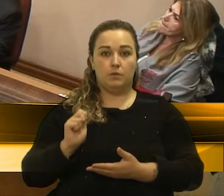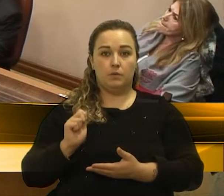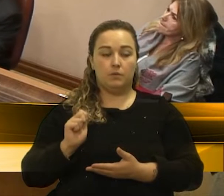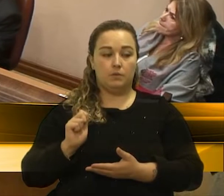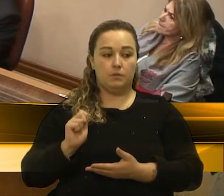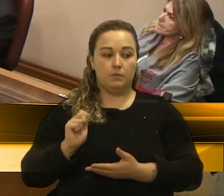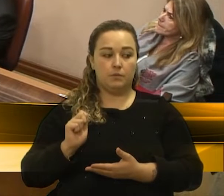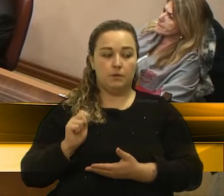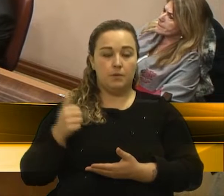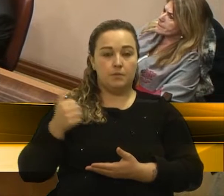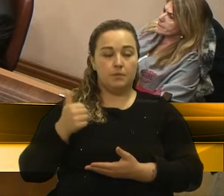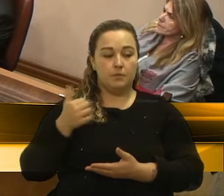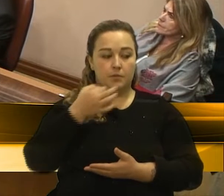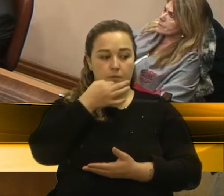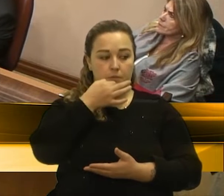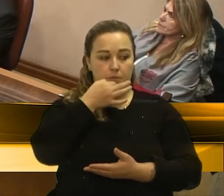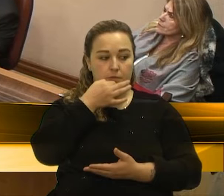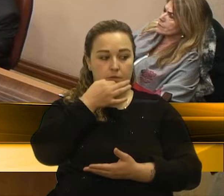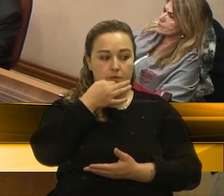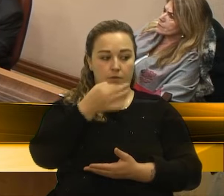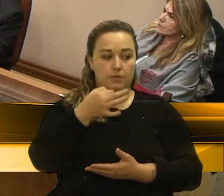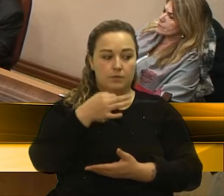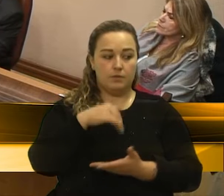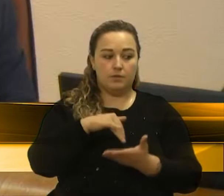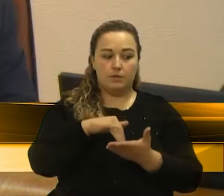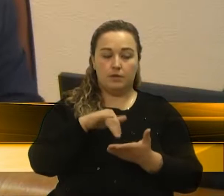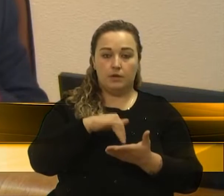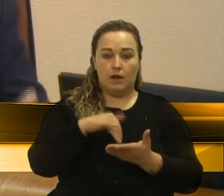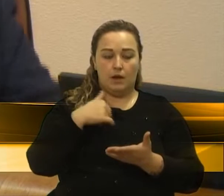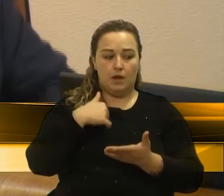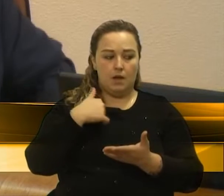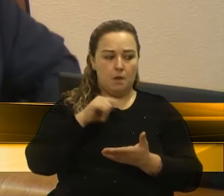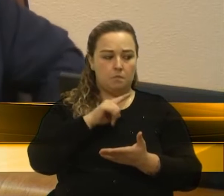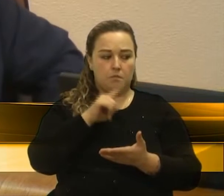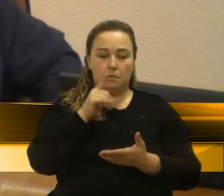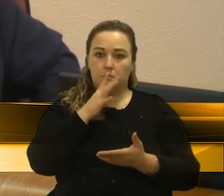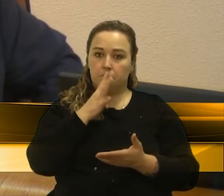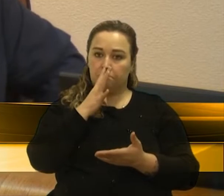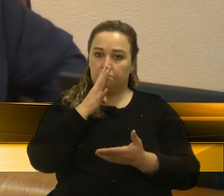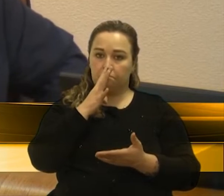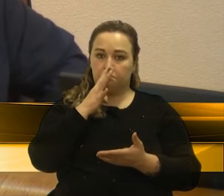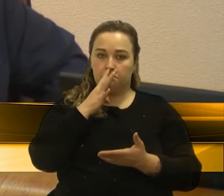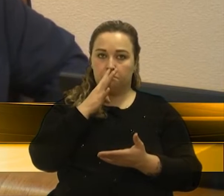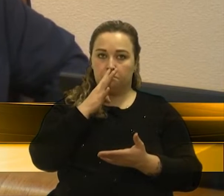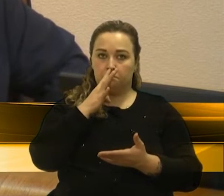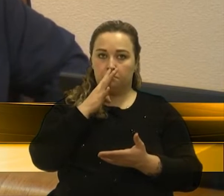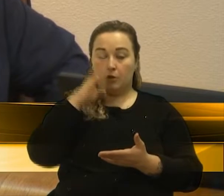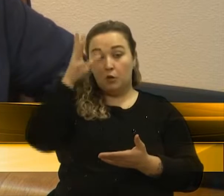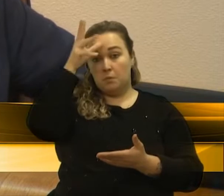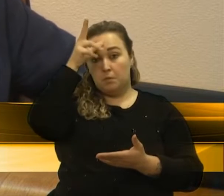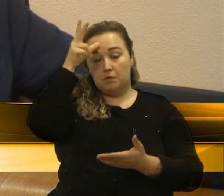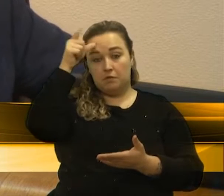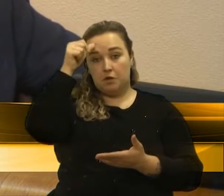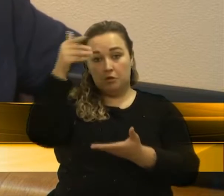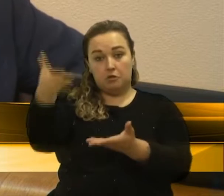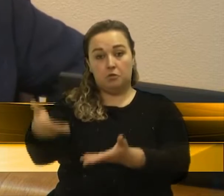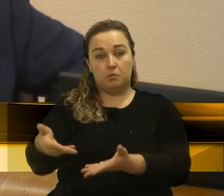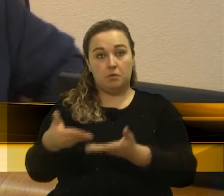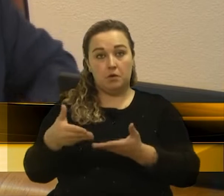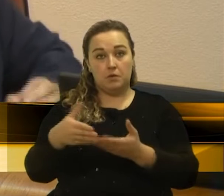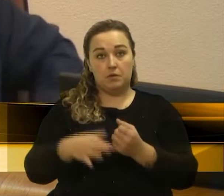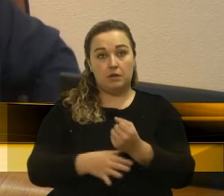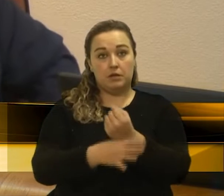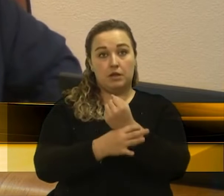comentário, o secretário Cunha, eu não me surpreendo que o prefeito tenha lhe convidado para ser o secretário de segurança. A minha